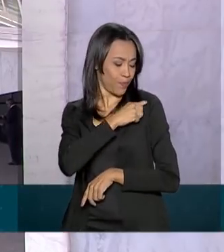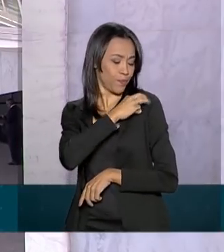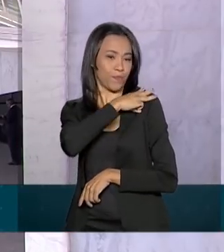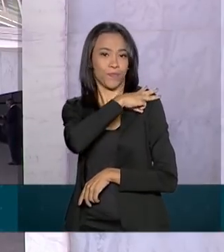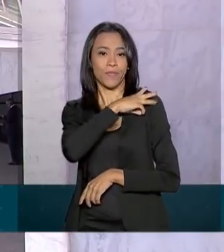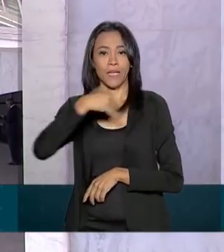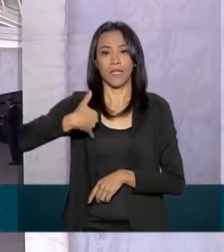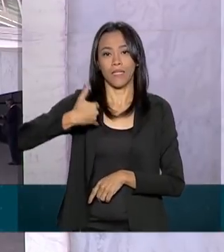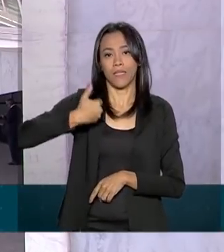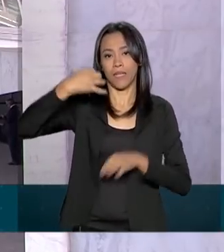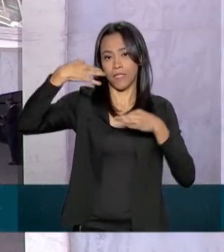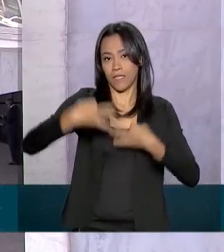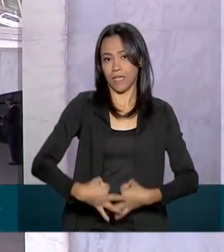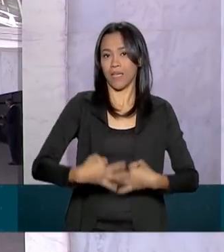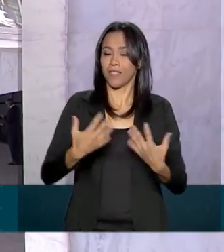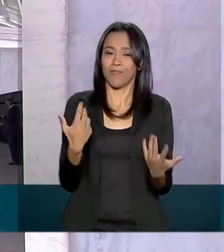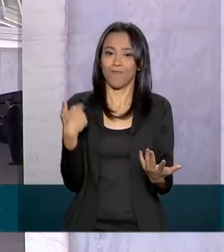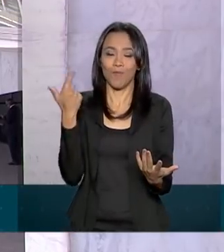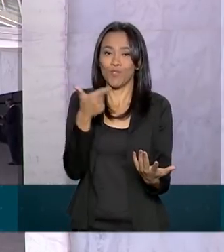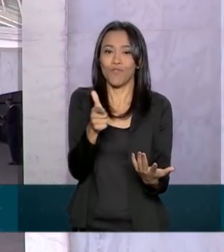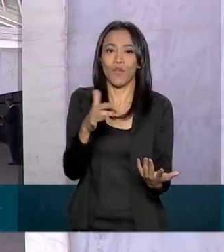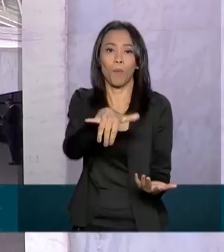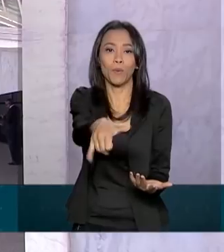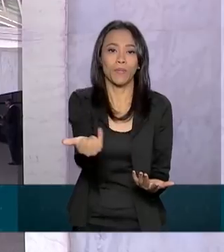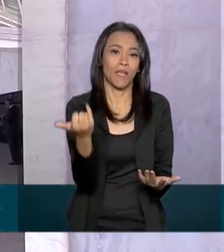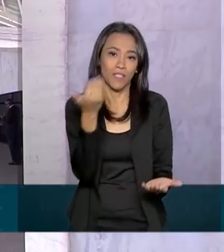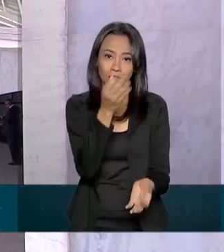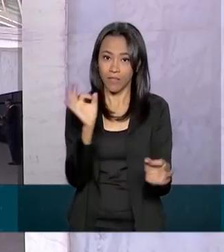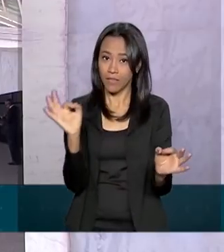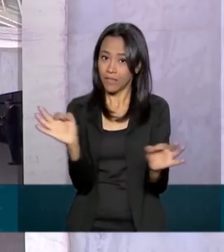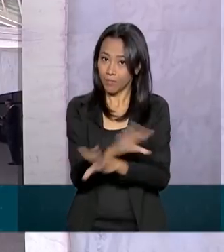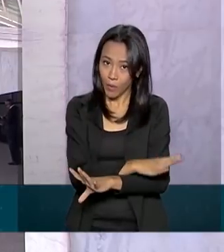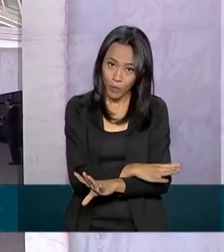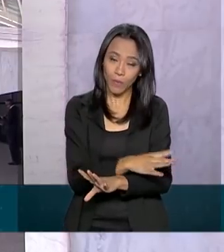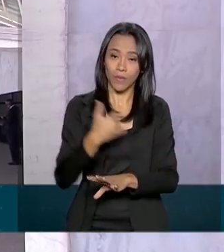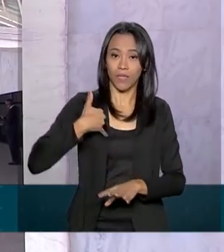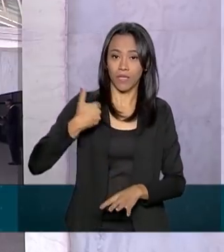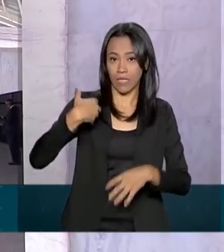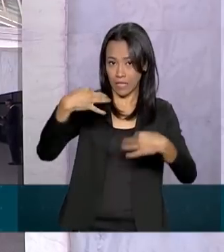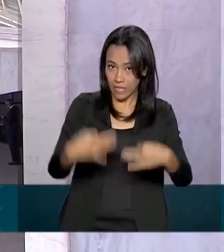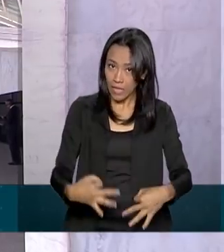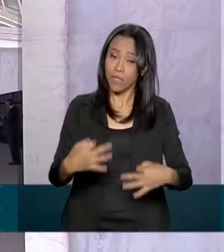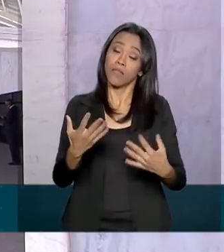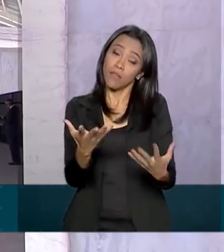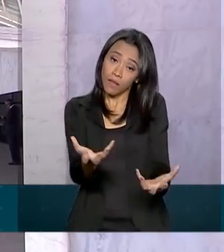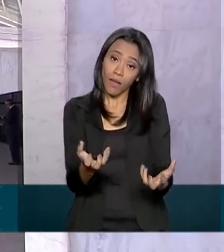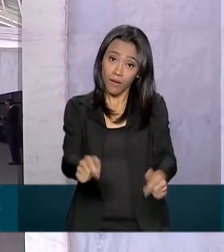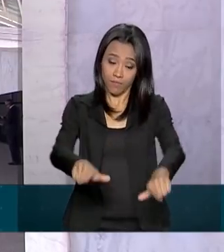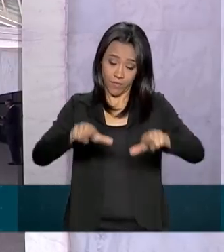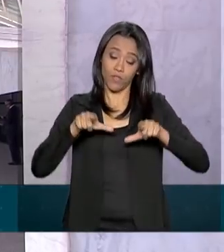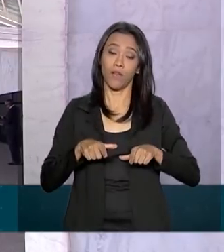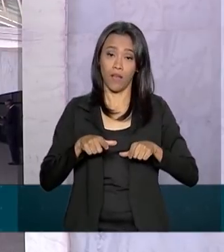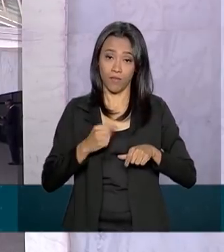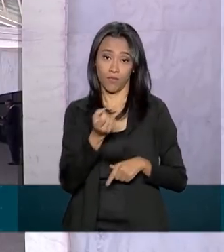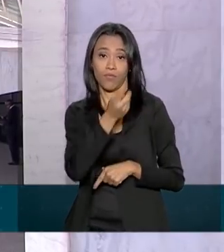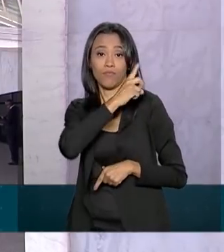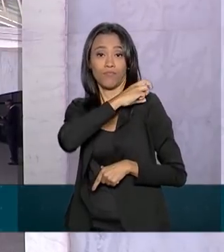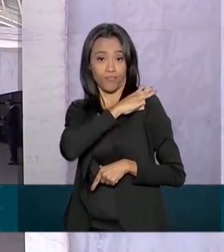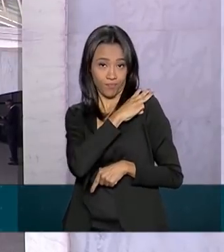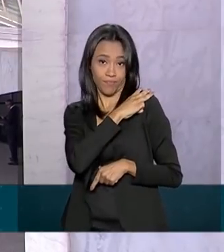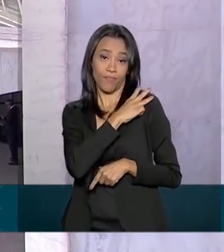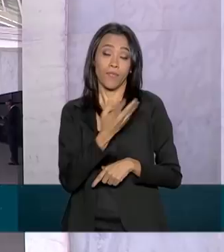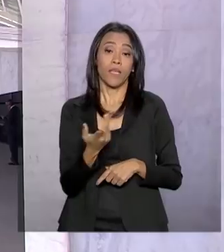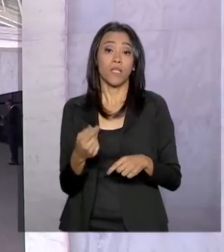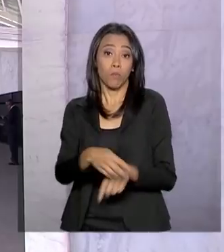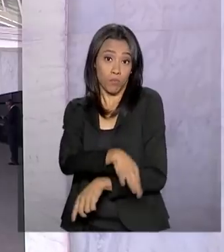apropriada, que não tiveram oportunidade de concluir os estudos e querem obter um certificado. No caso do ensino